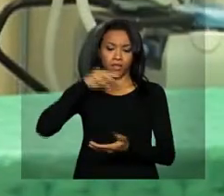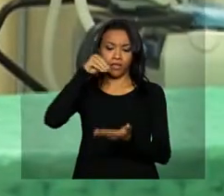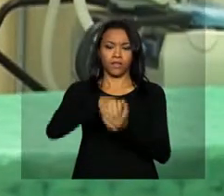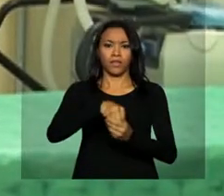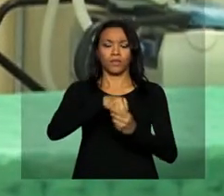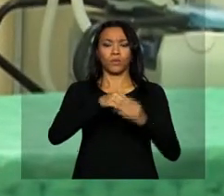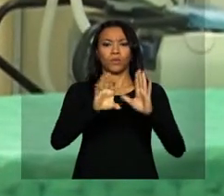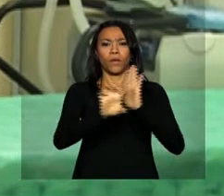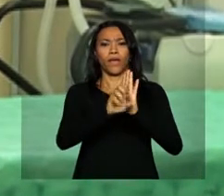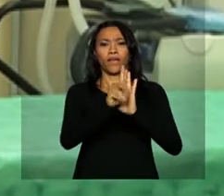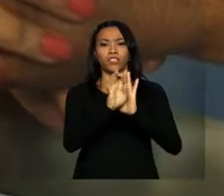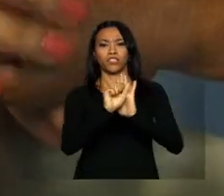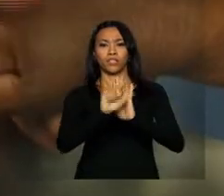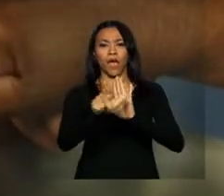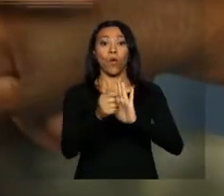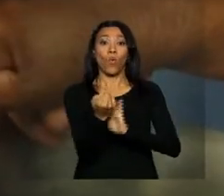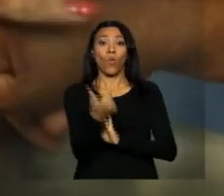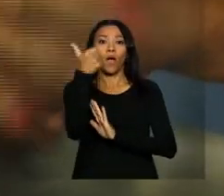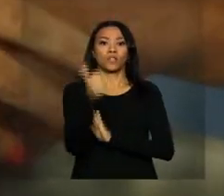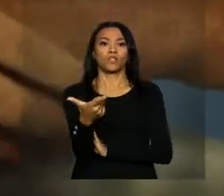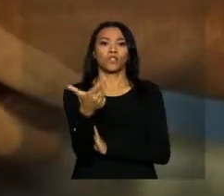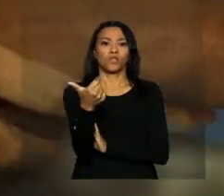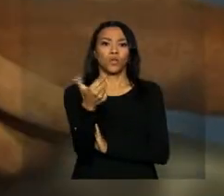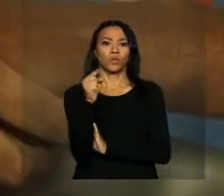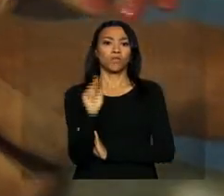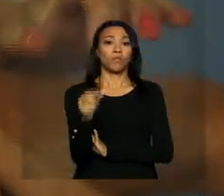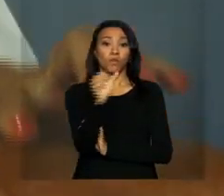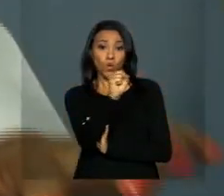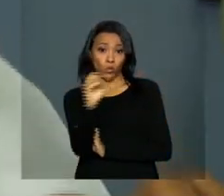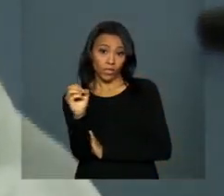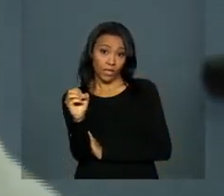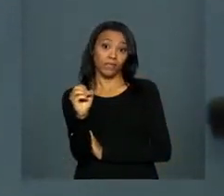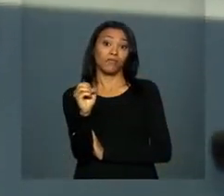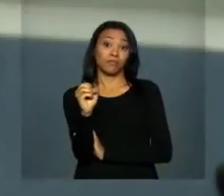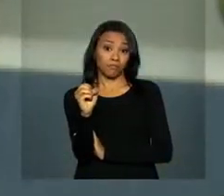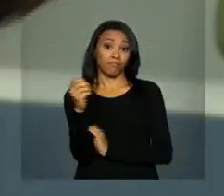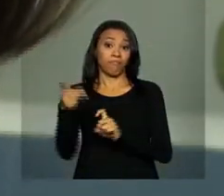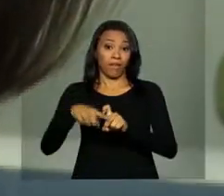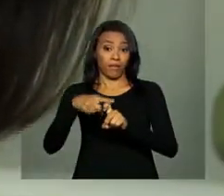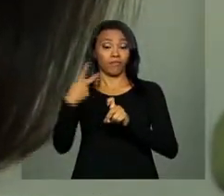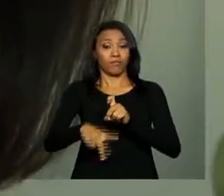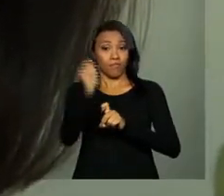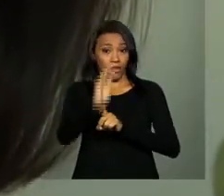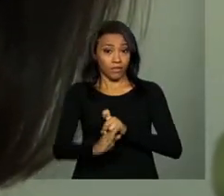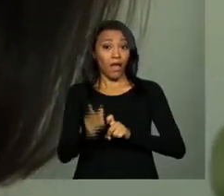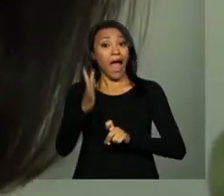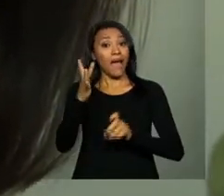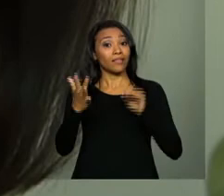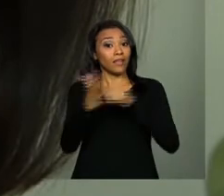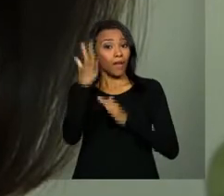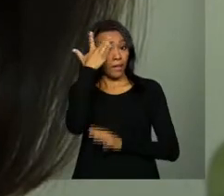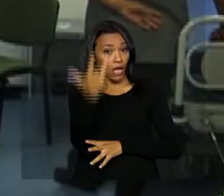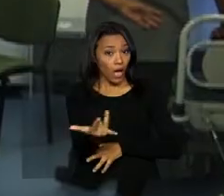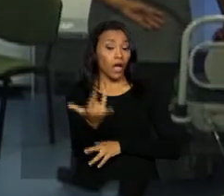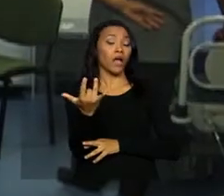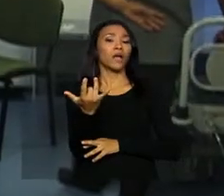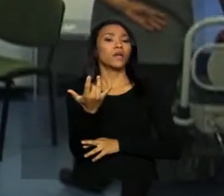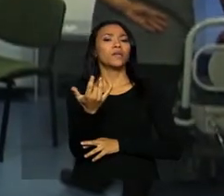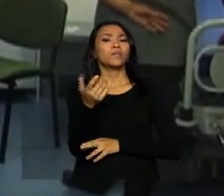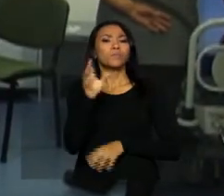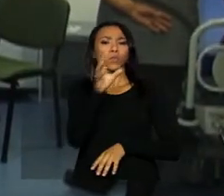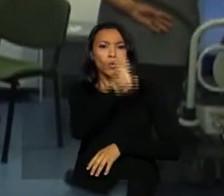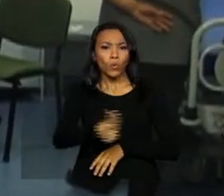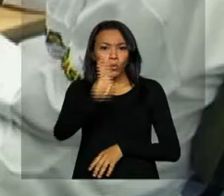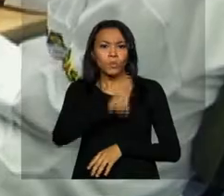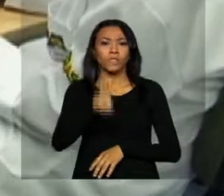vão ser disputadas por quase 12.800 médicos brasileiros. Eles têm até amanhã para indicar por meio do